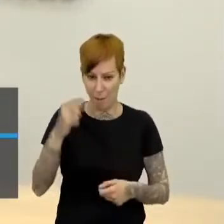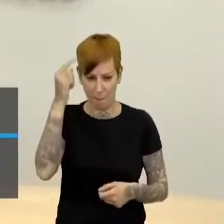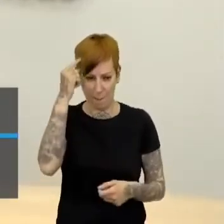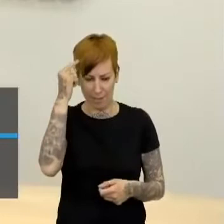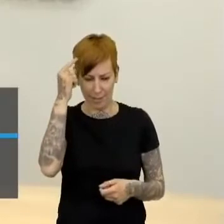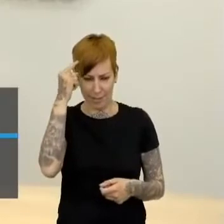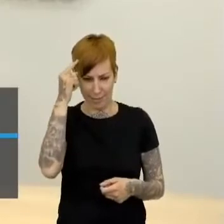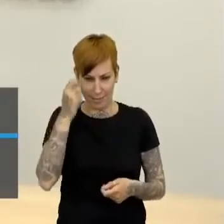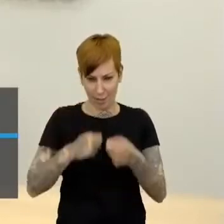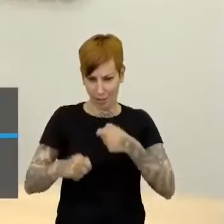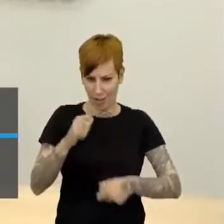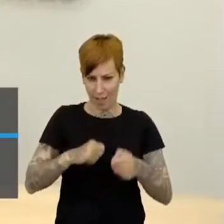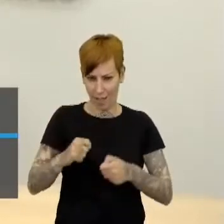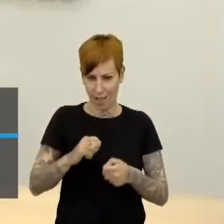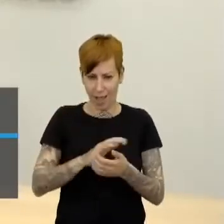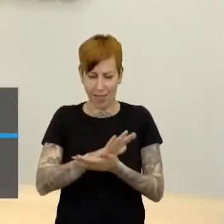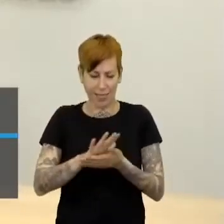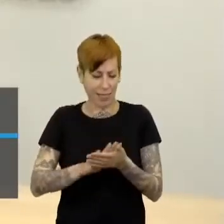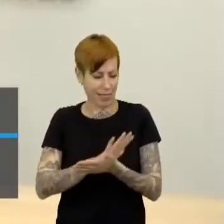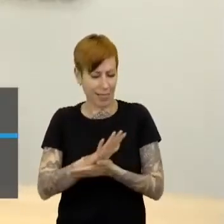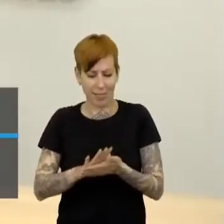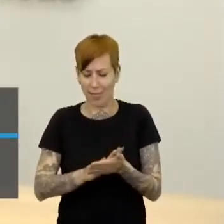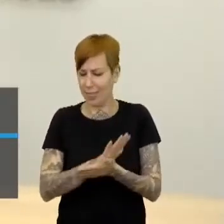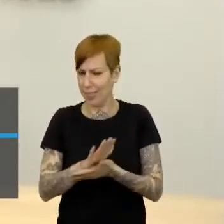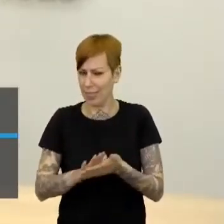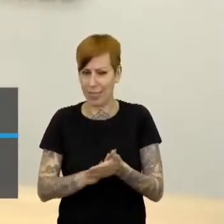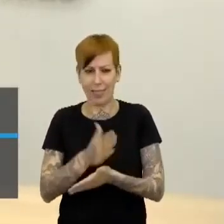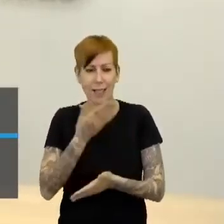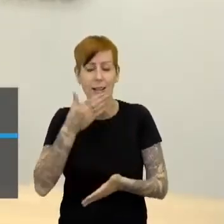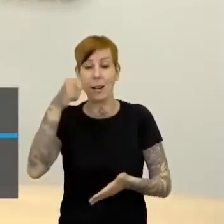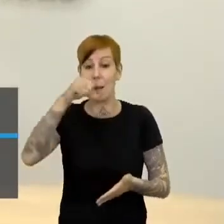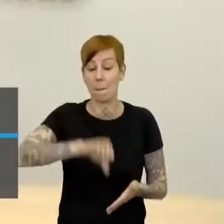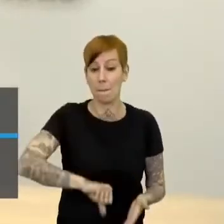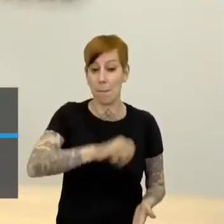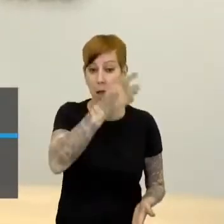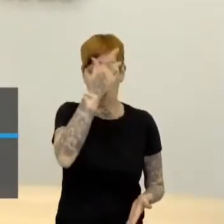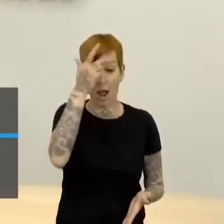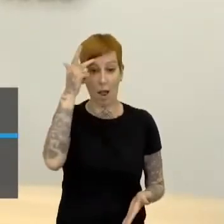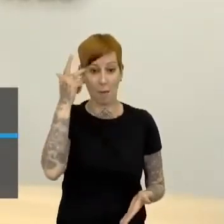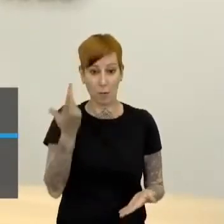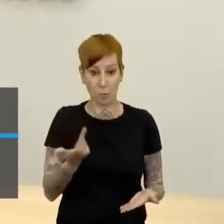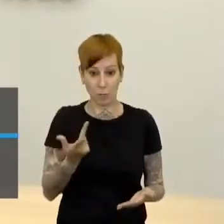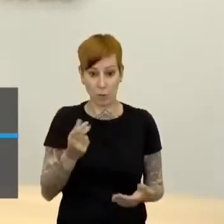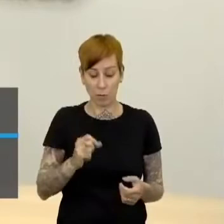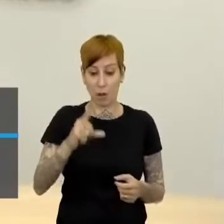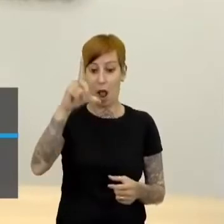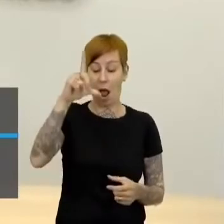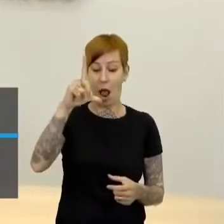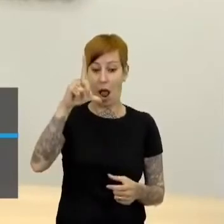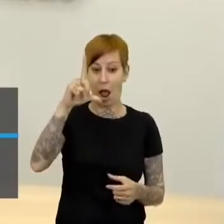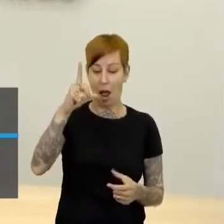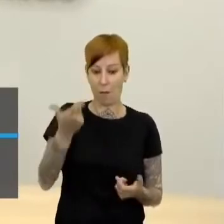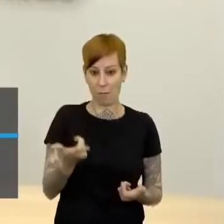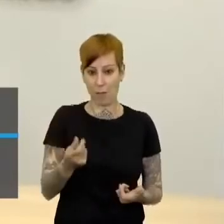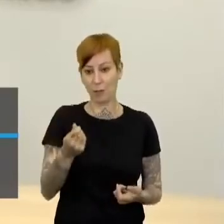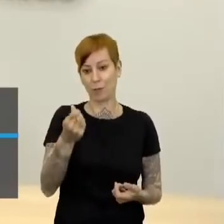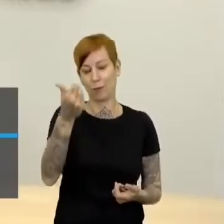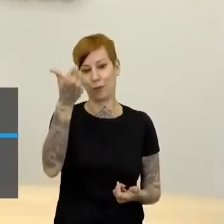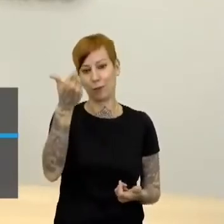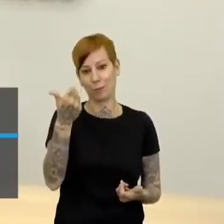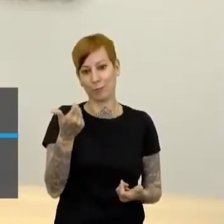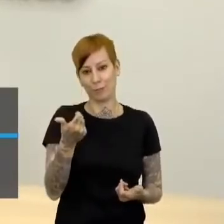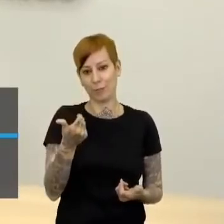vista econômico, nada é pior para a economia popular do que o aumento de preços sem correção,